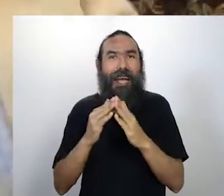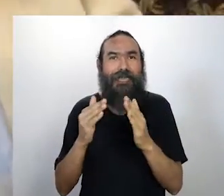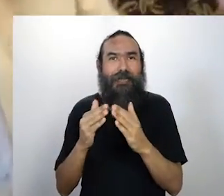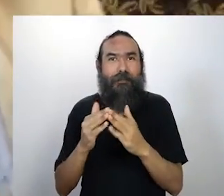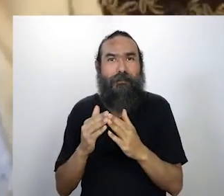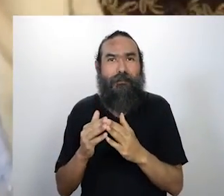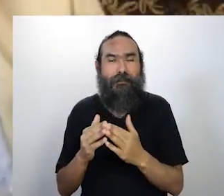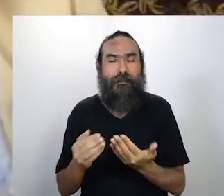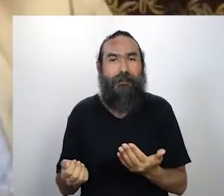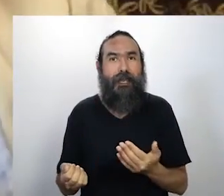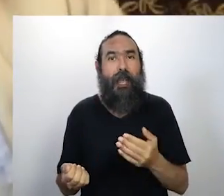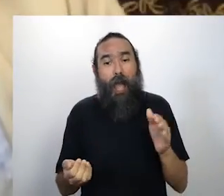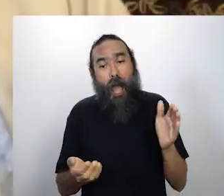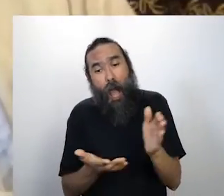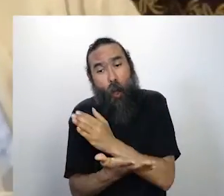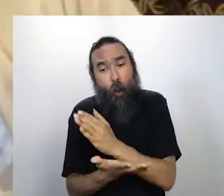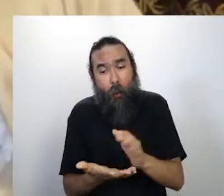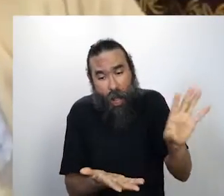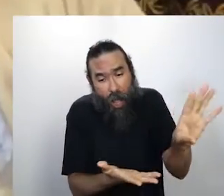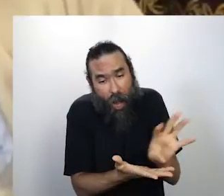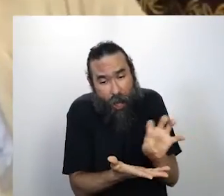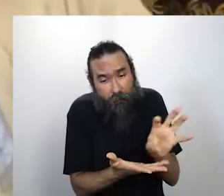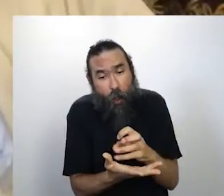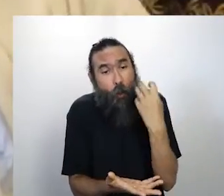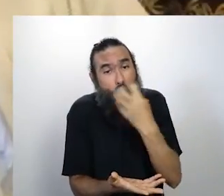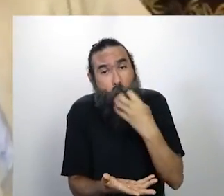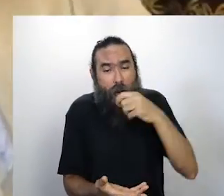fazendo colaborativamente. Então,